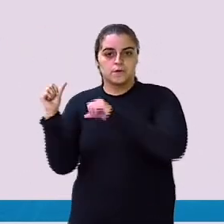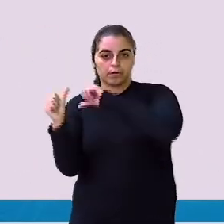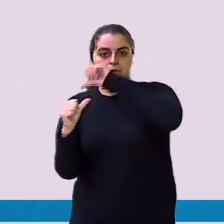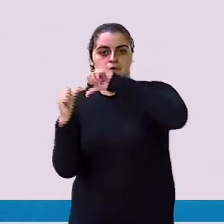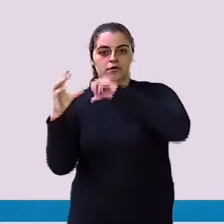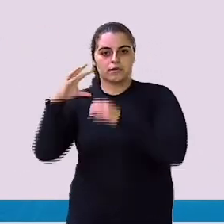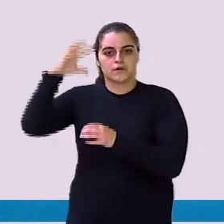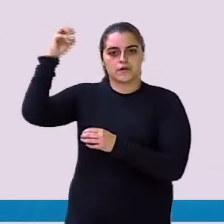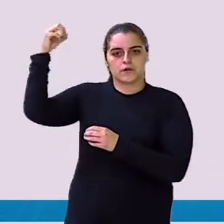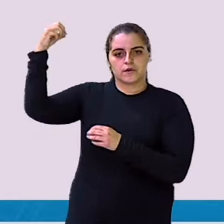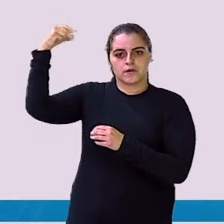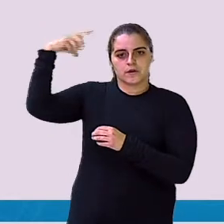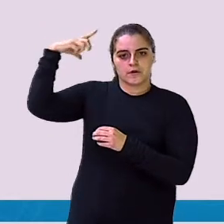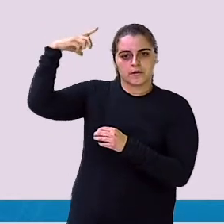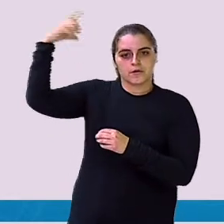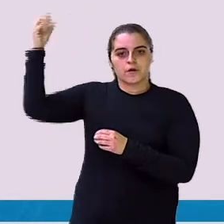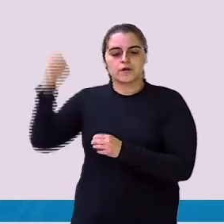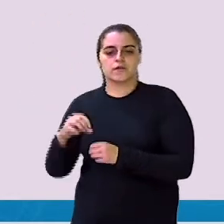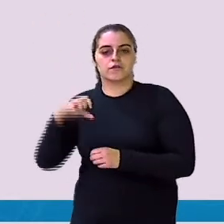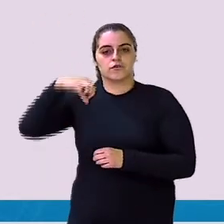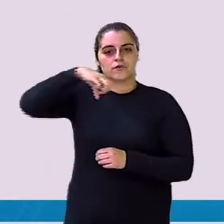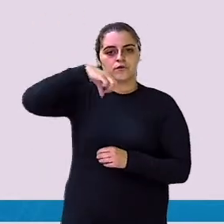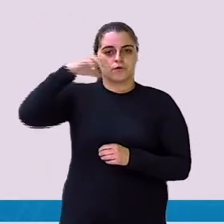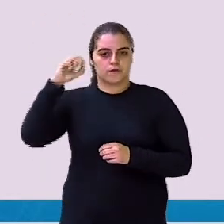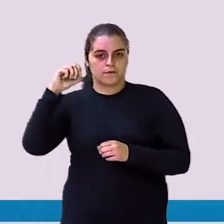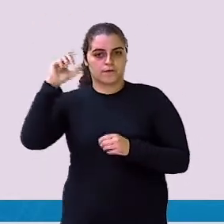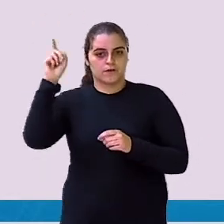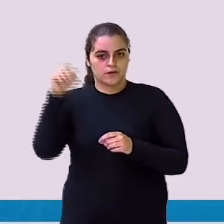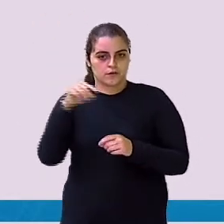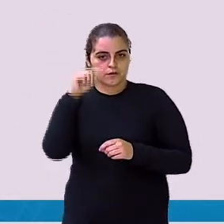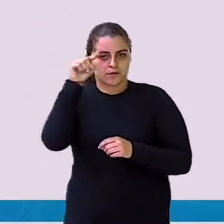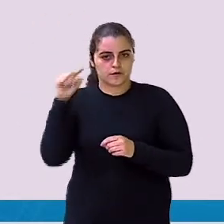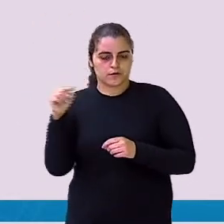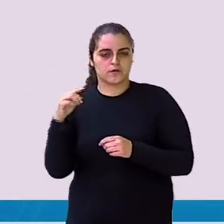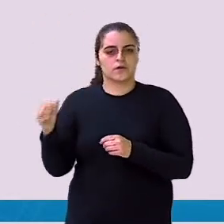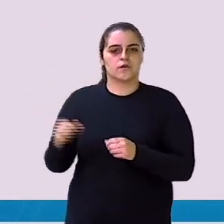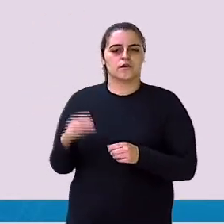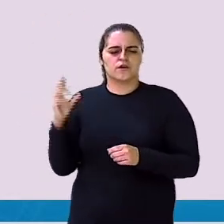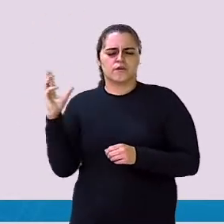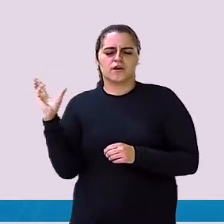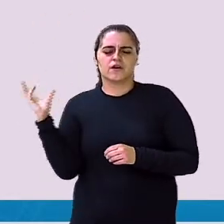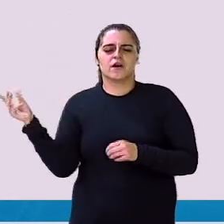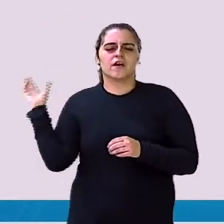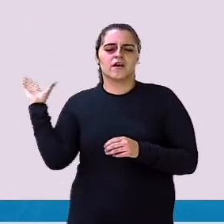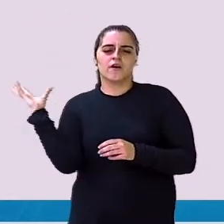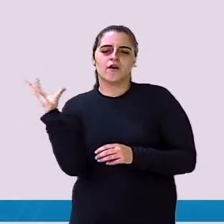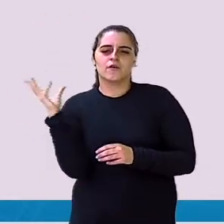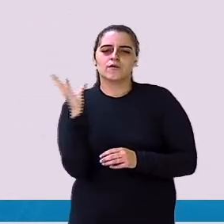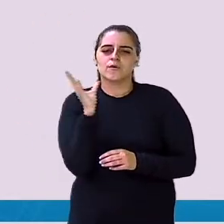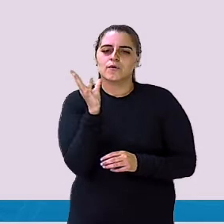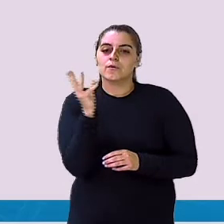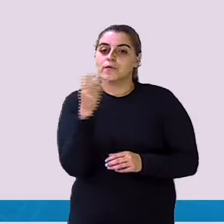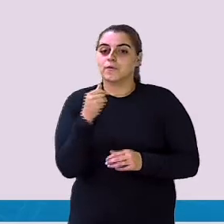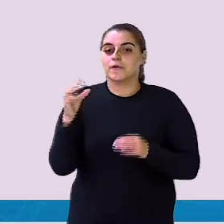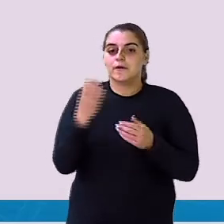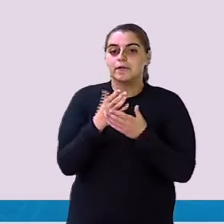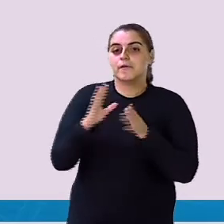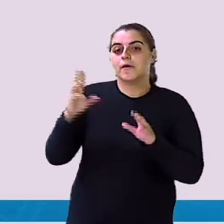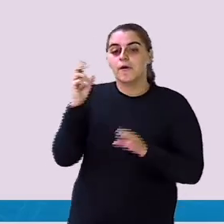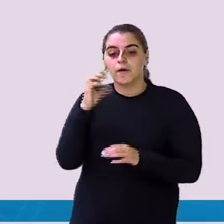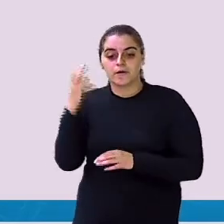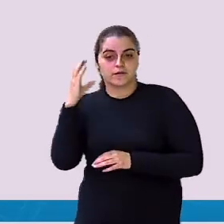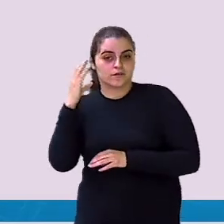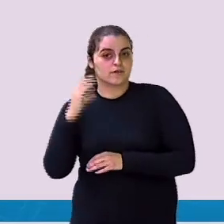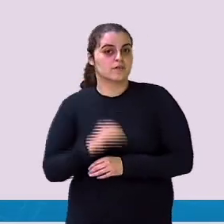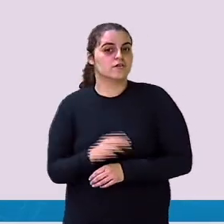economia É de até 90% Iluminando E durando Muito mais Nas aulas de ciências A